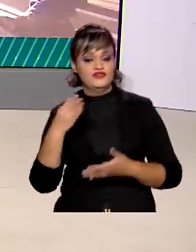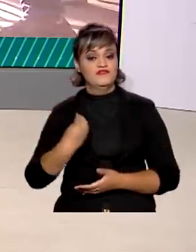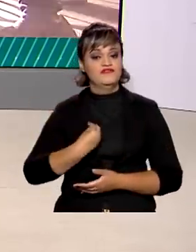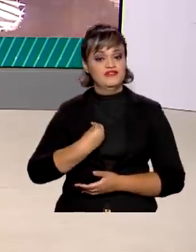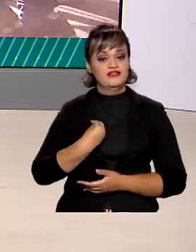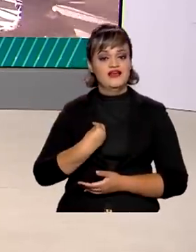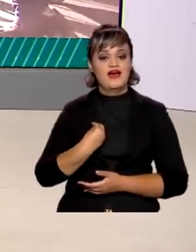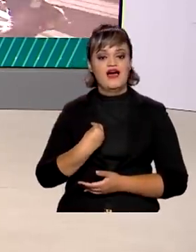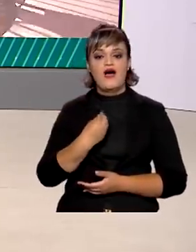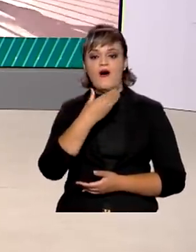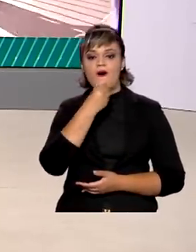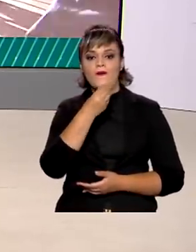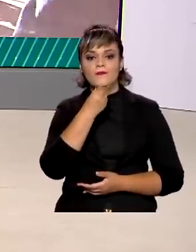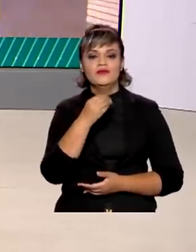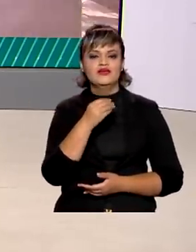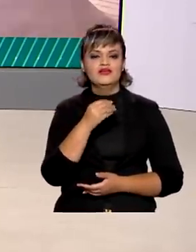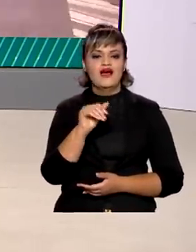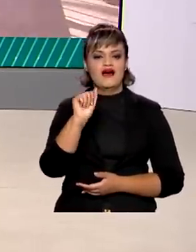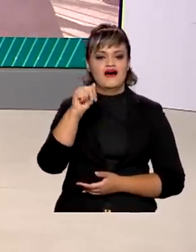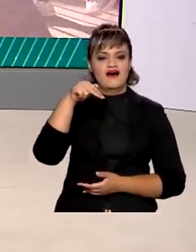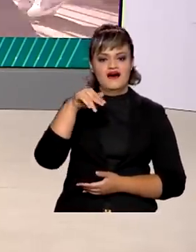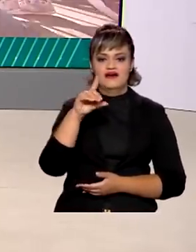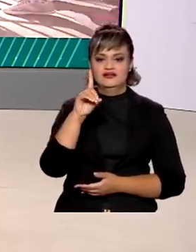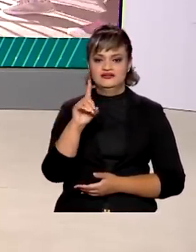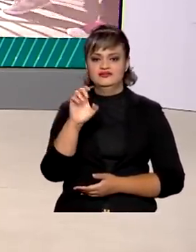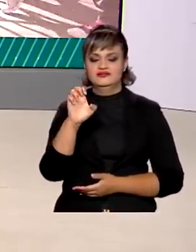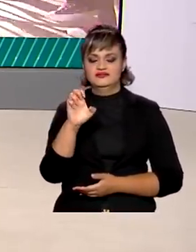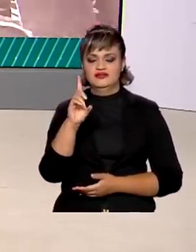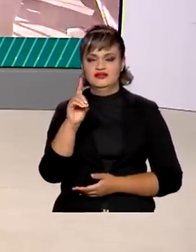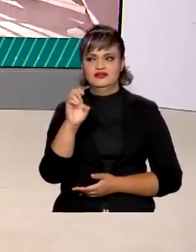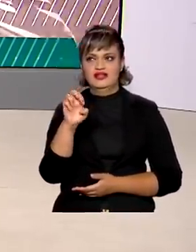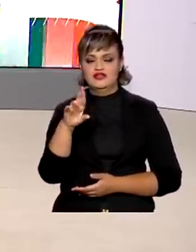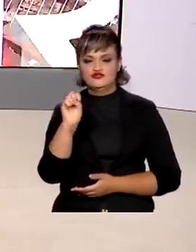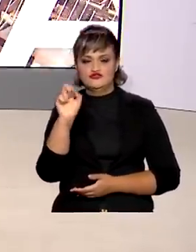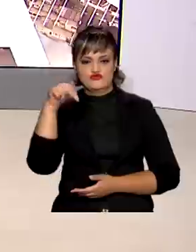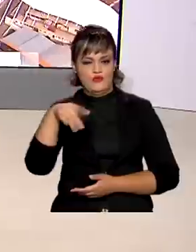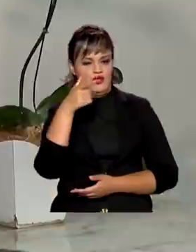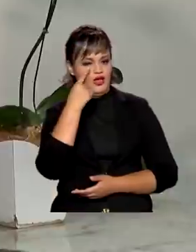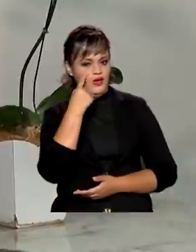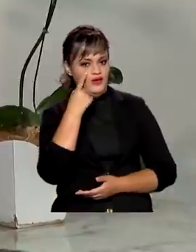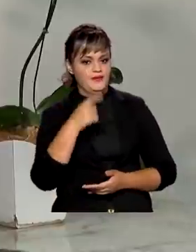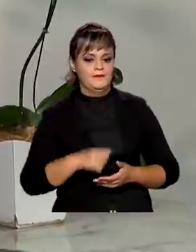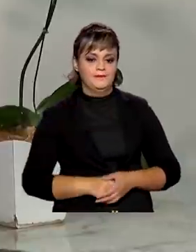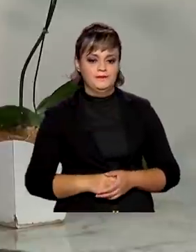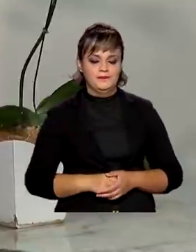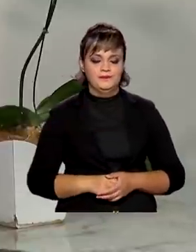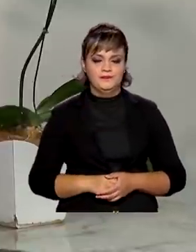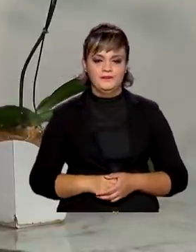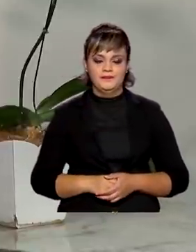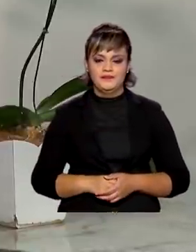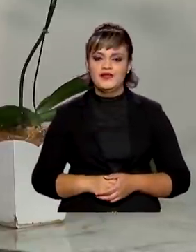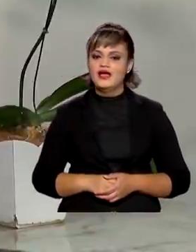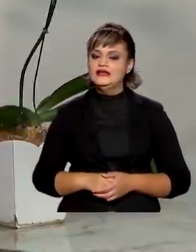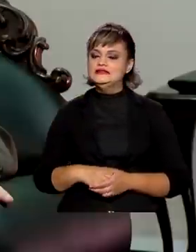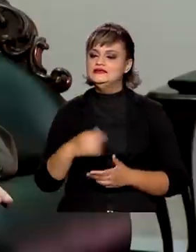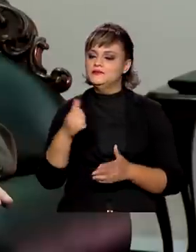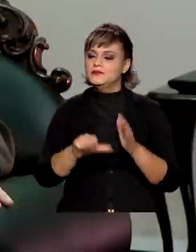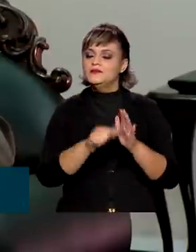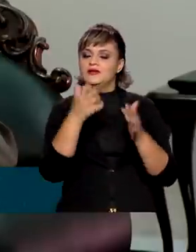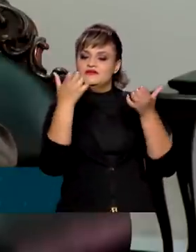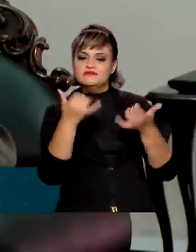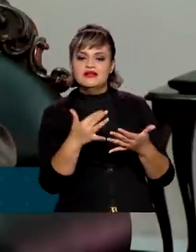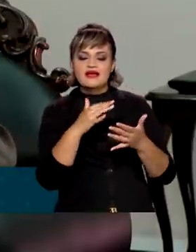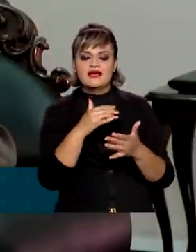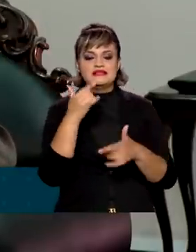entrevistado é o ministro da Justiça e Segurança Pública, Anderson Torres. Acompanhe. Eu queria que o começasse falando para a gente